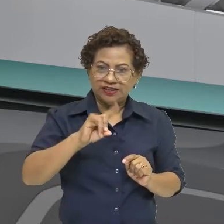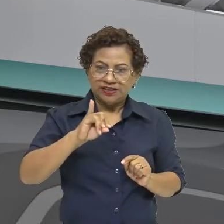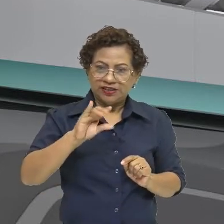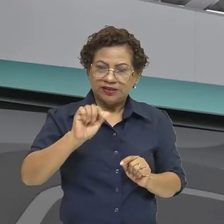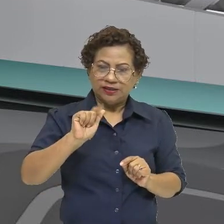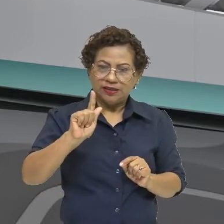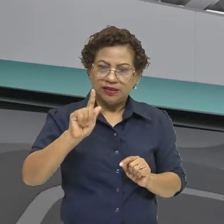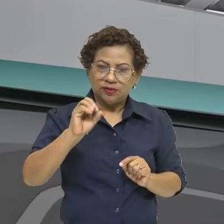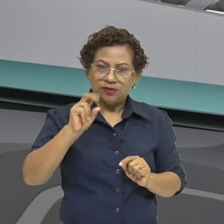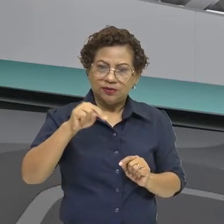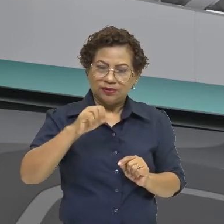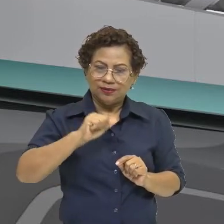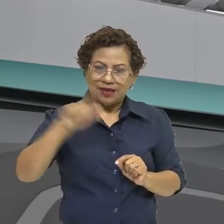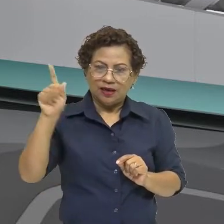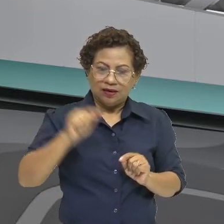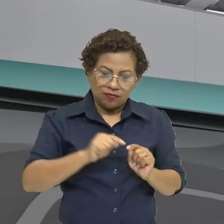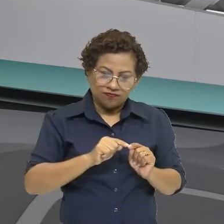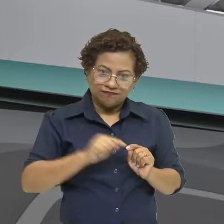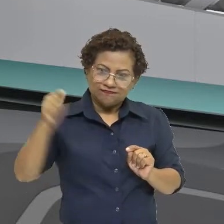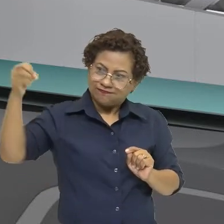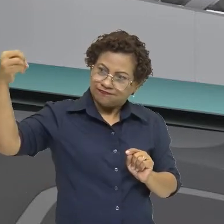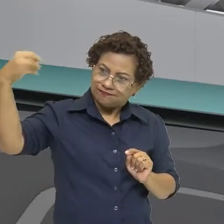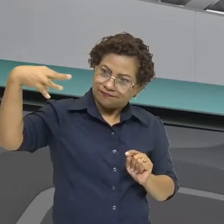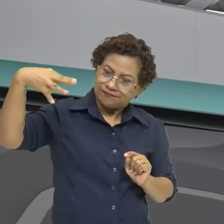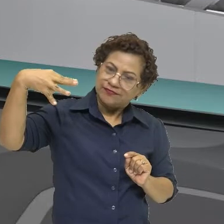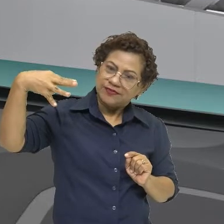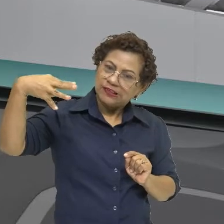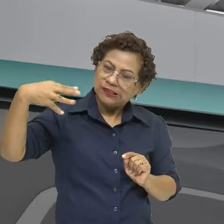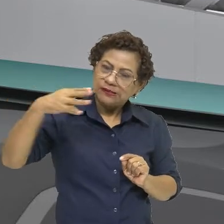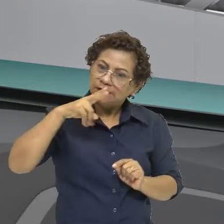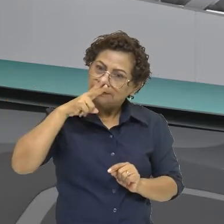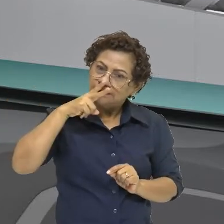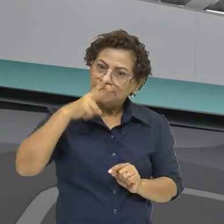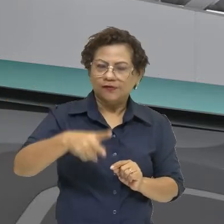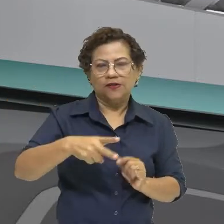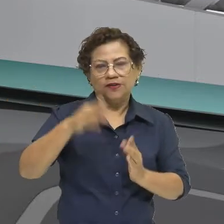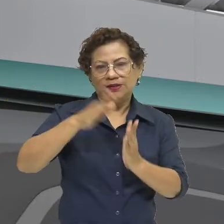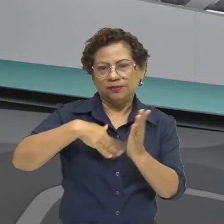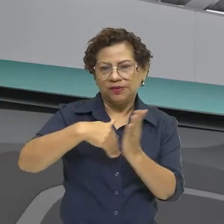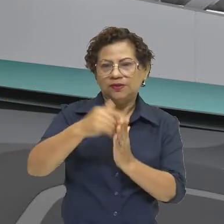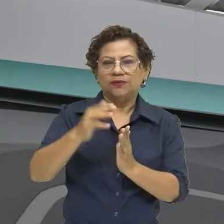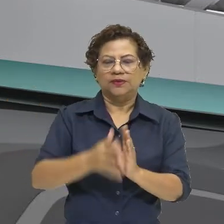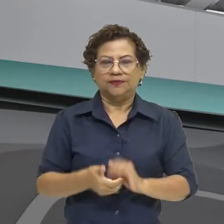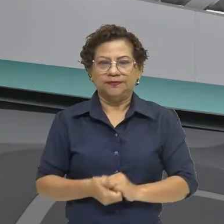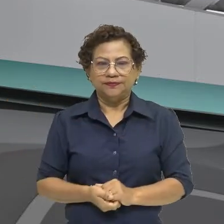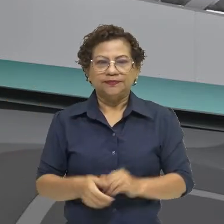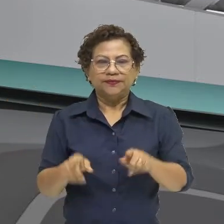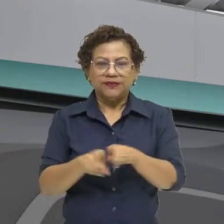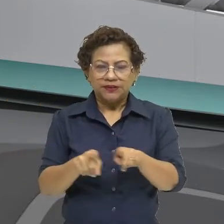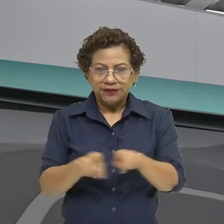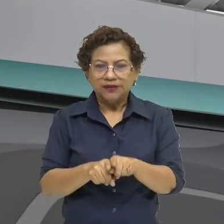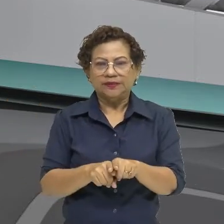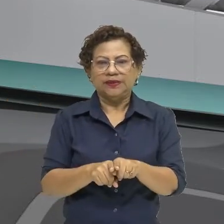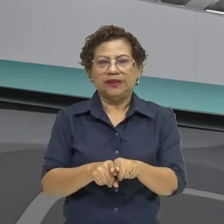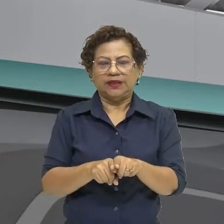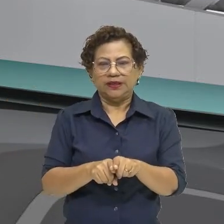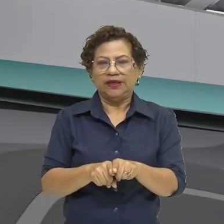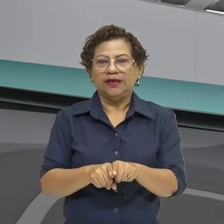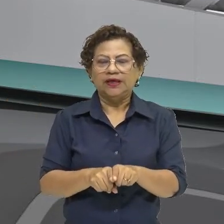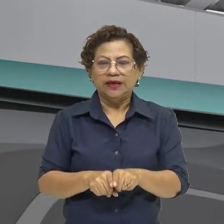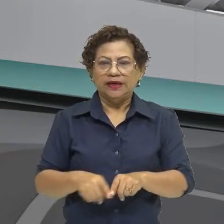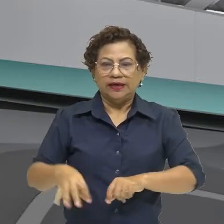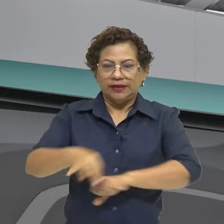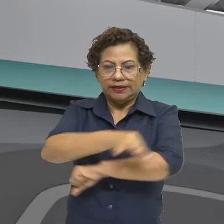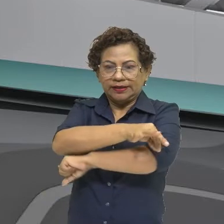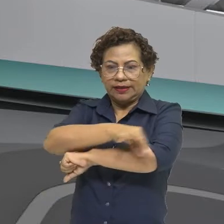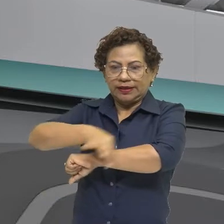obra. Então, aí também é algo muito marcante. E aí, nós trazemos também na questão da arquitetura,